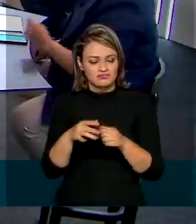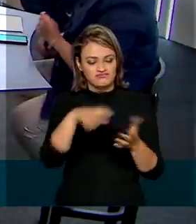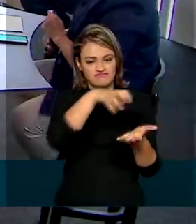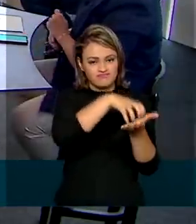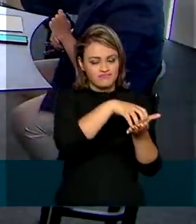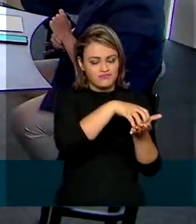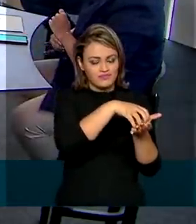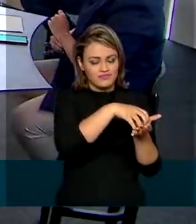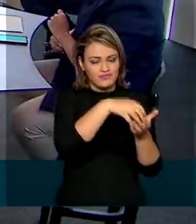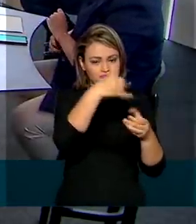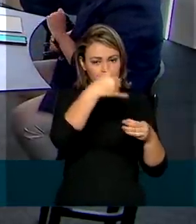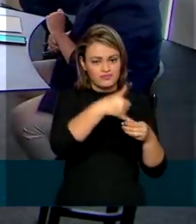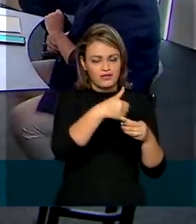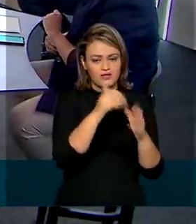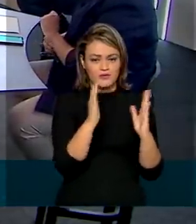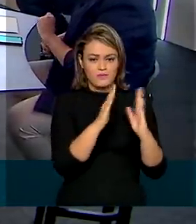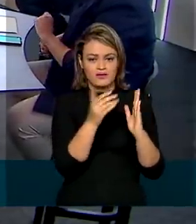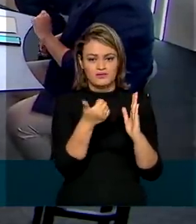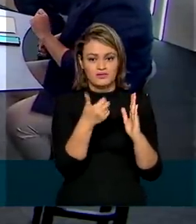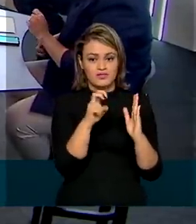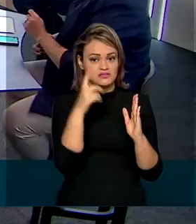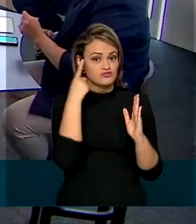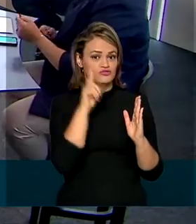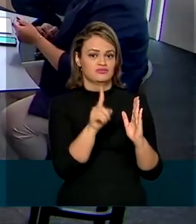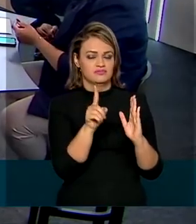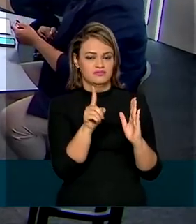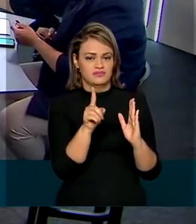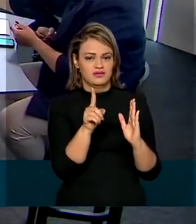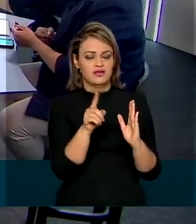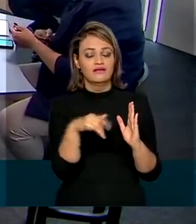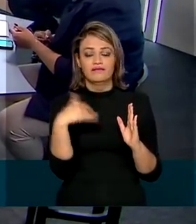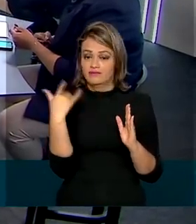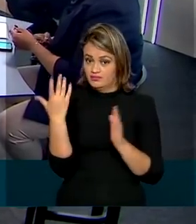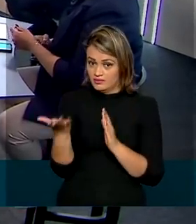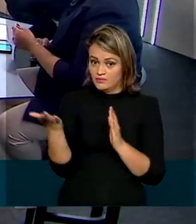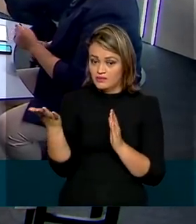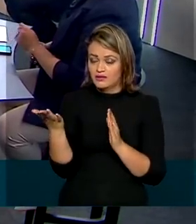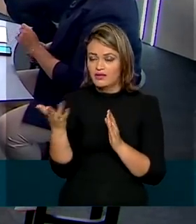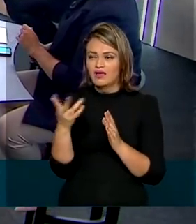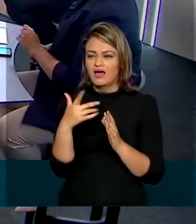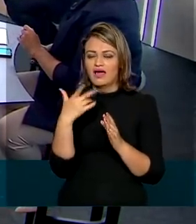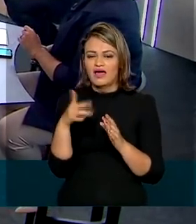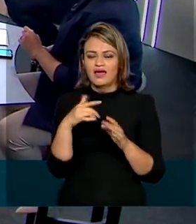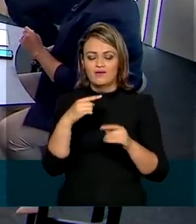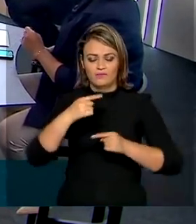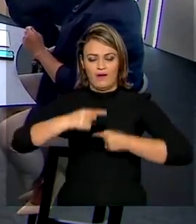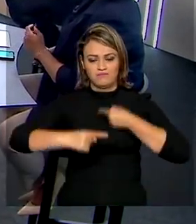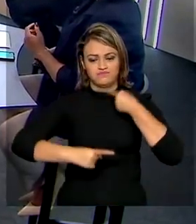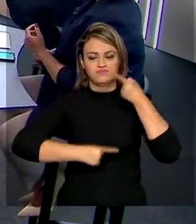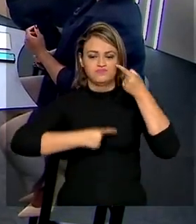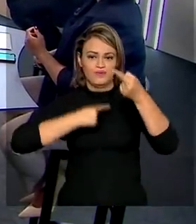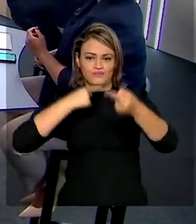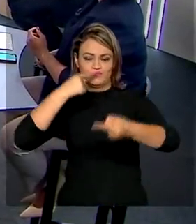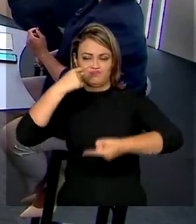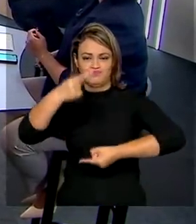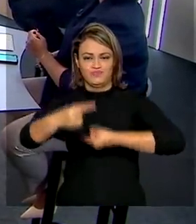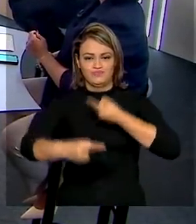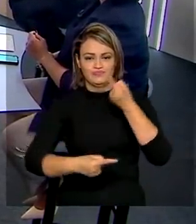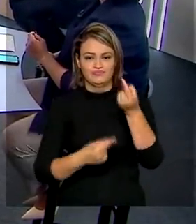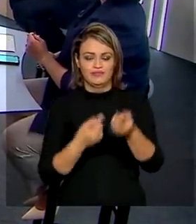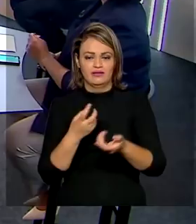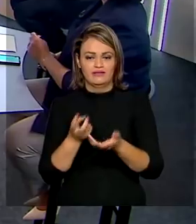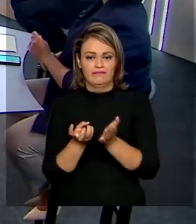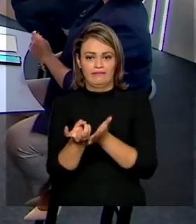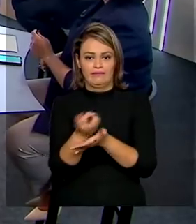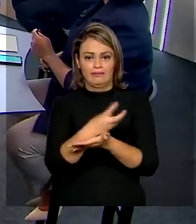dos últimos 15 dias. Então isso aí é como se fosse uma bola de neve, uma tributação em cima de